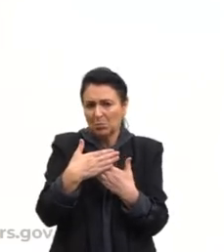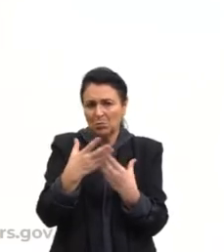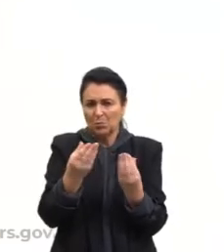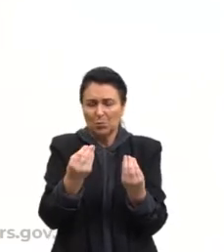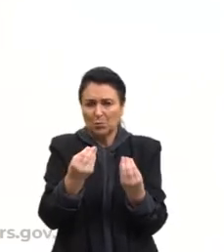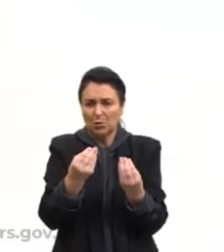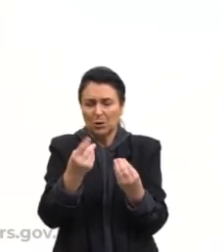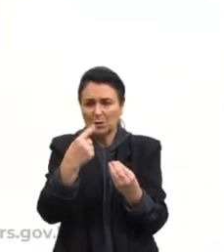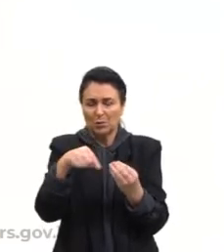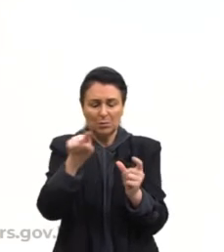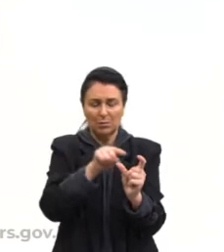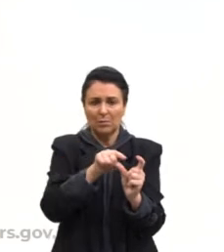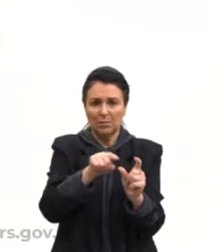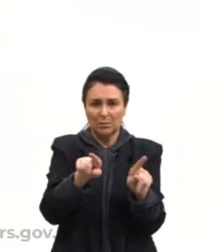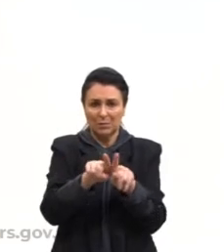Vamos adiante.